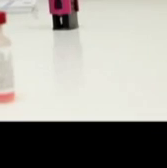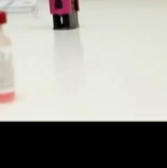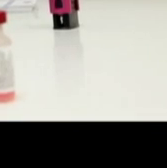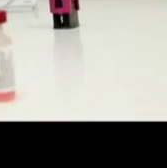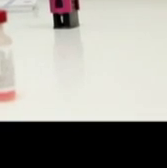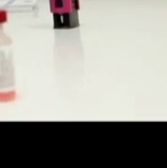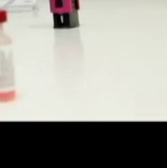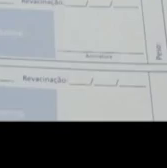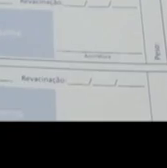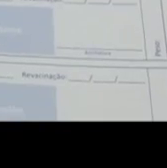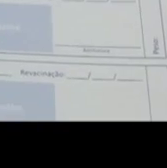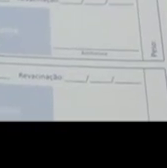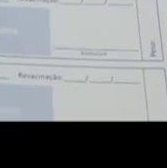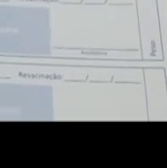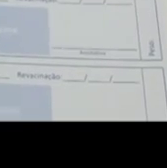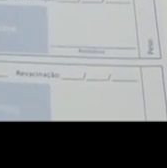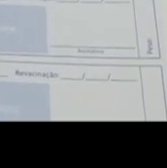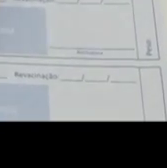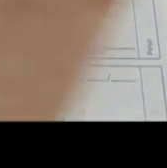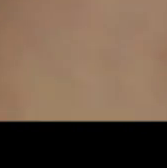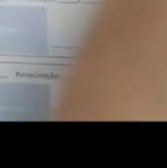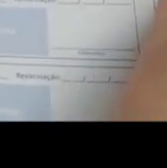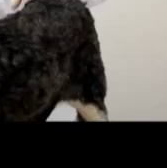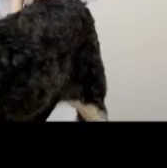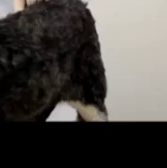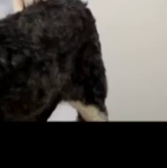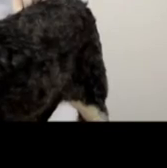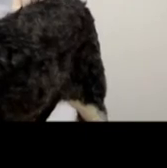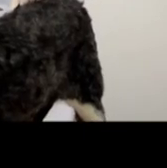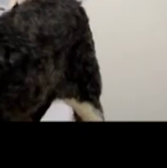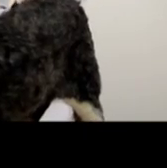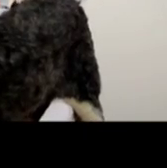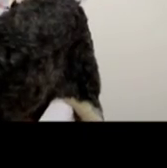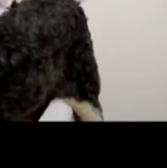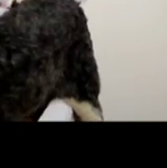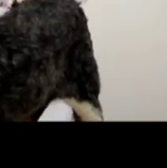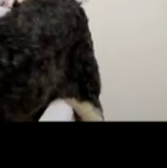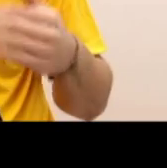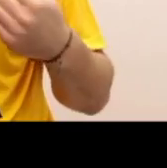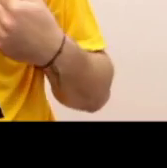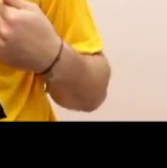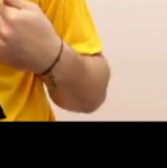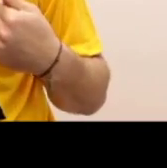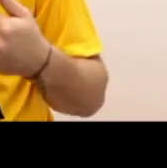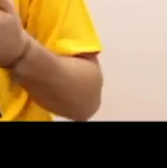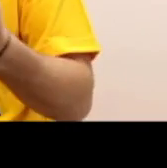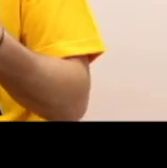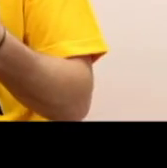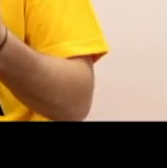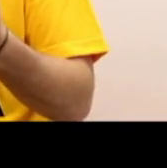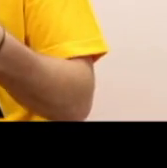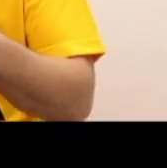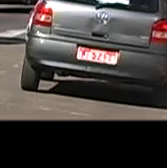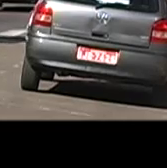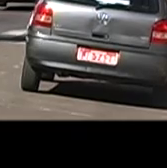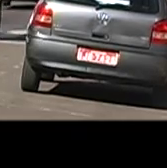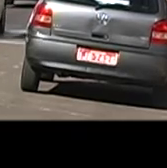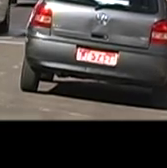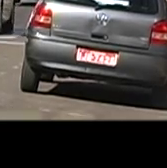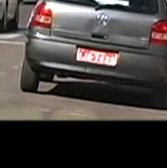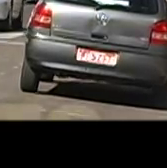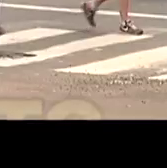reforço anual das vacinas no seu pet. Fazendo isso, você garante saúde e segurança para você e seu amiguinho.